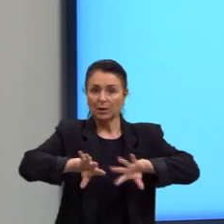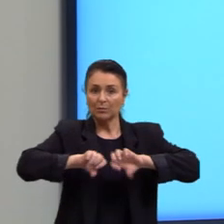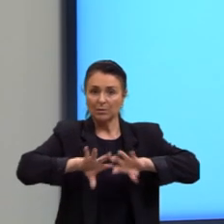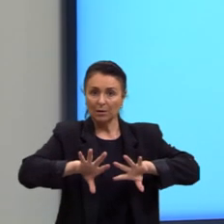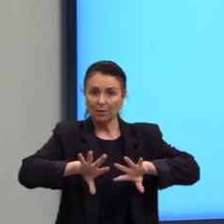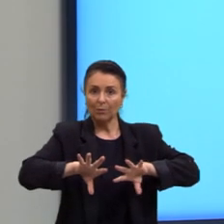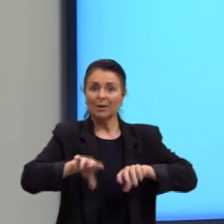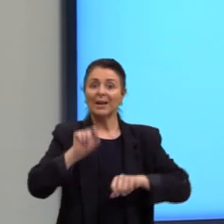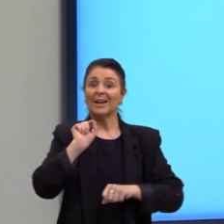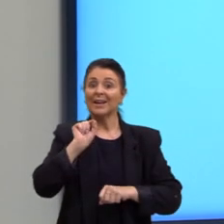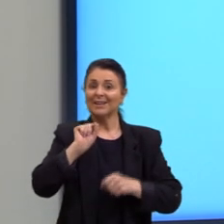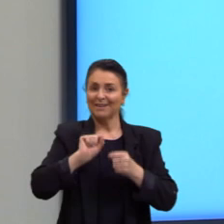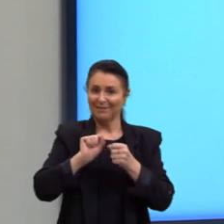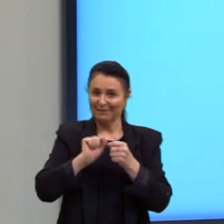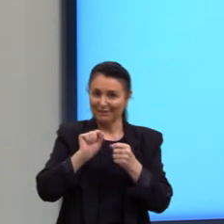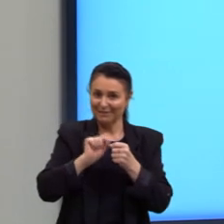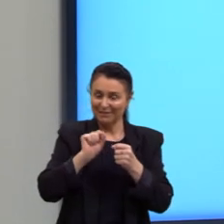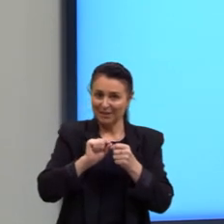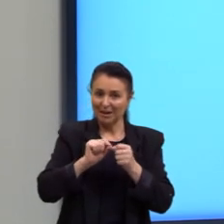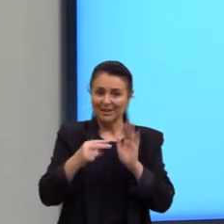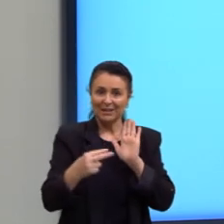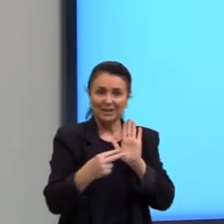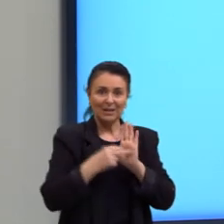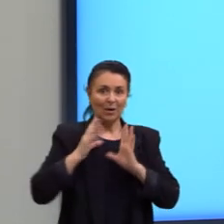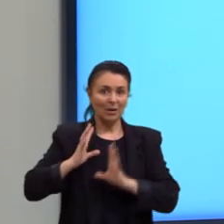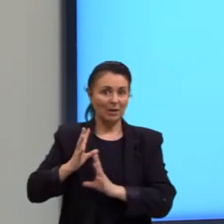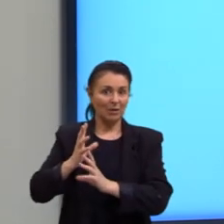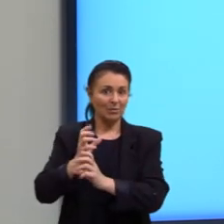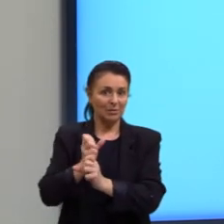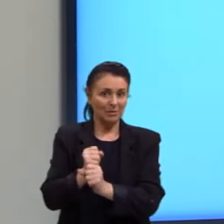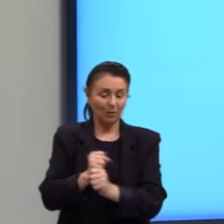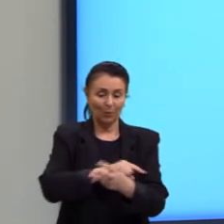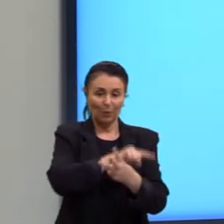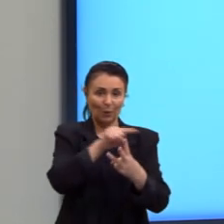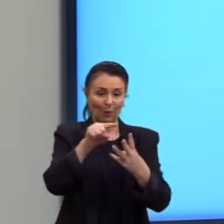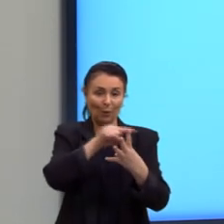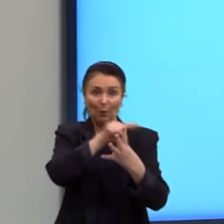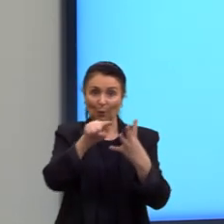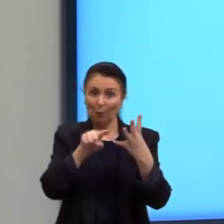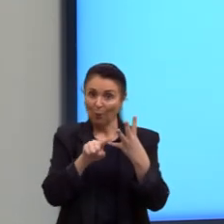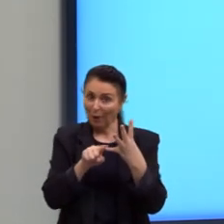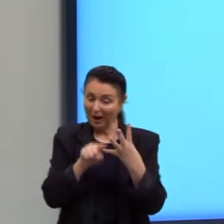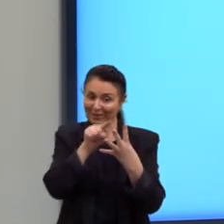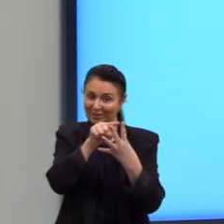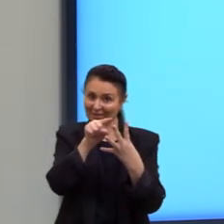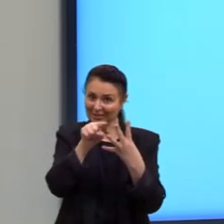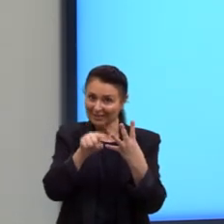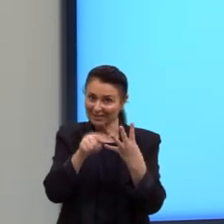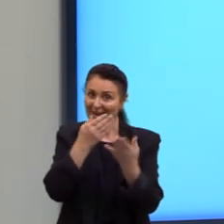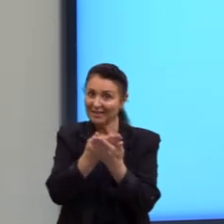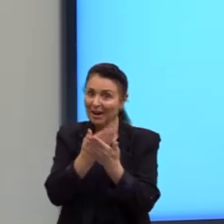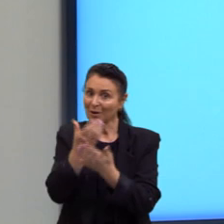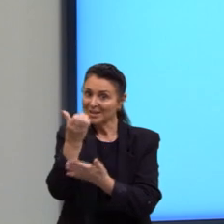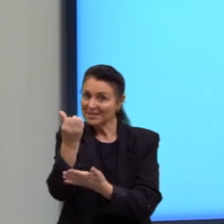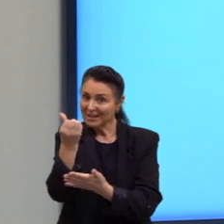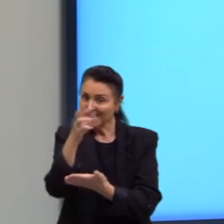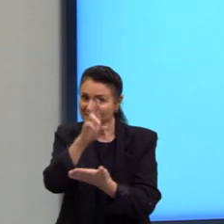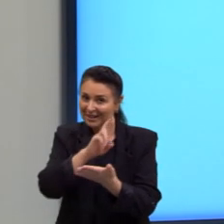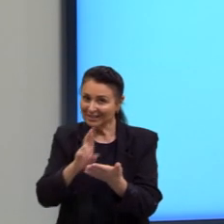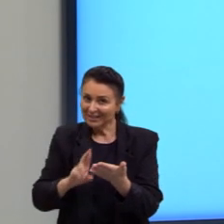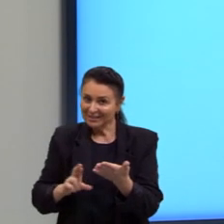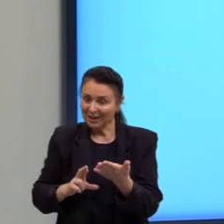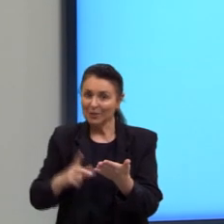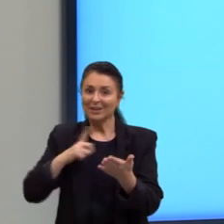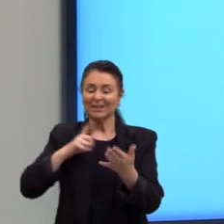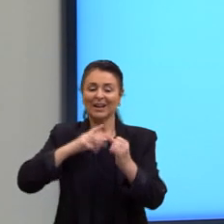quem vai executar isso. Atenção lá na conclusão. aos quatro itens que aparece lá na aula 6 de redação que está no